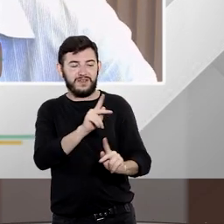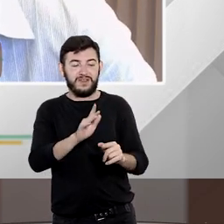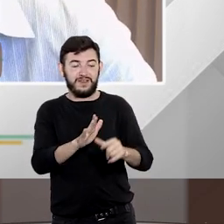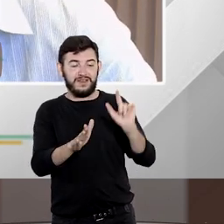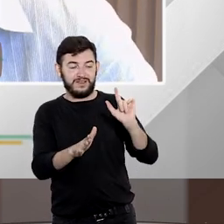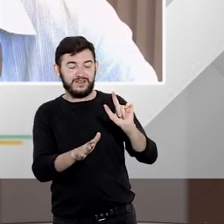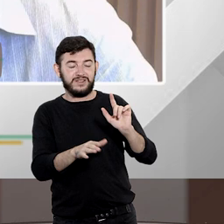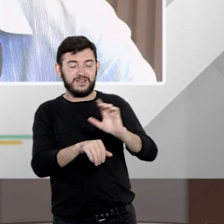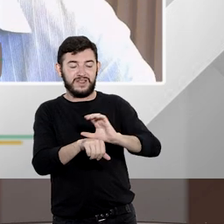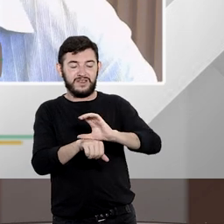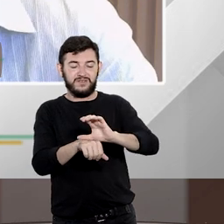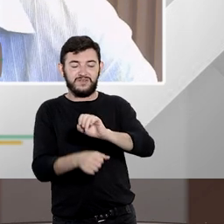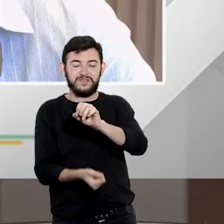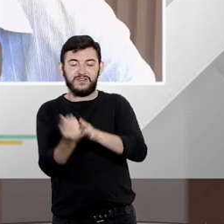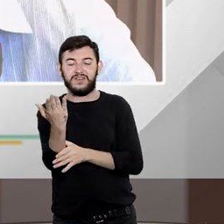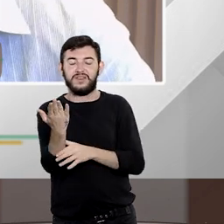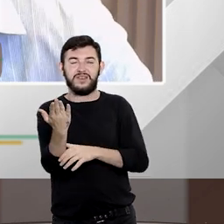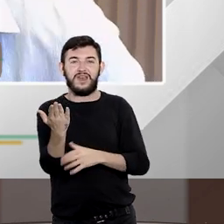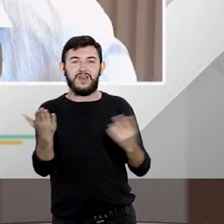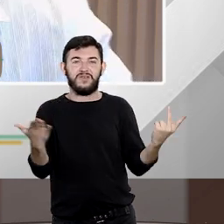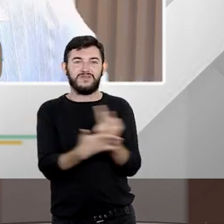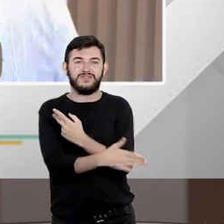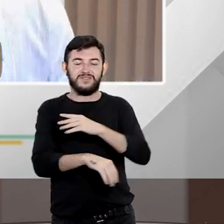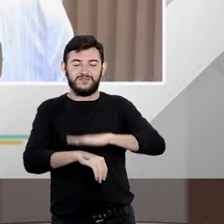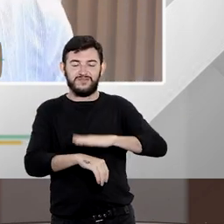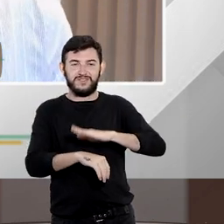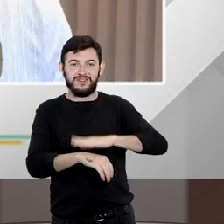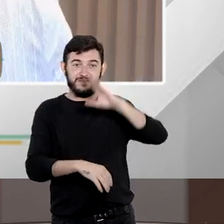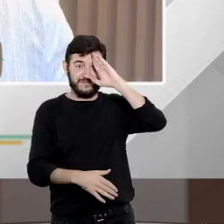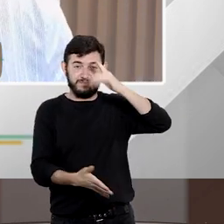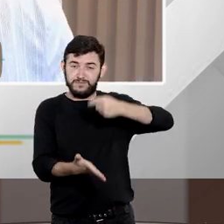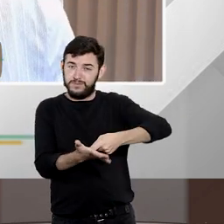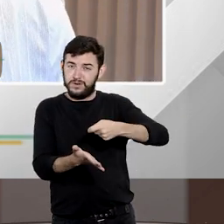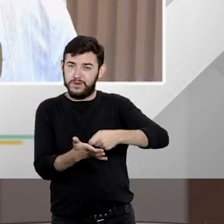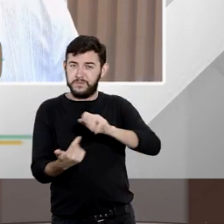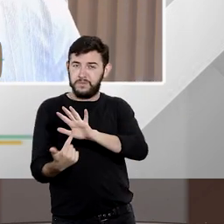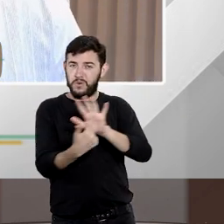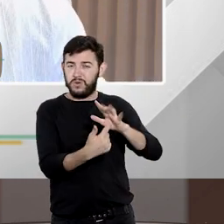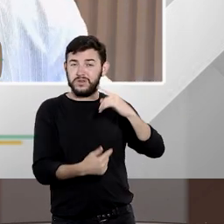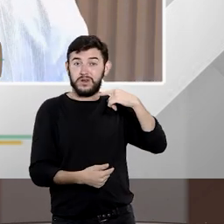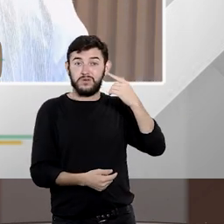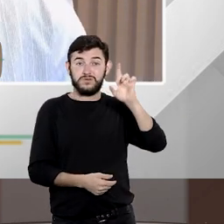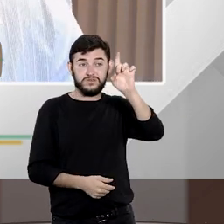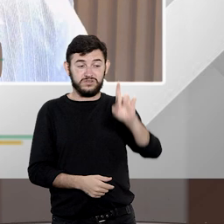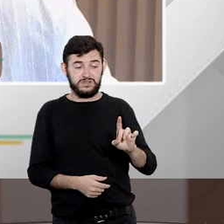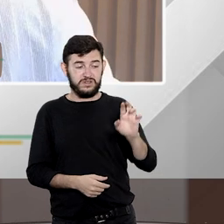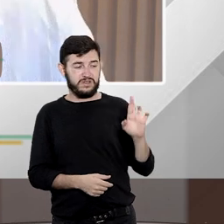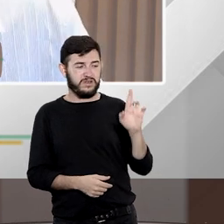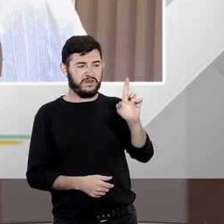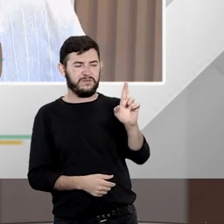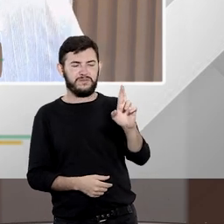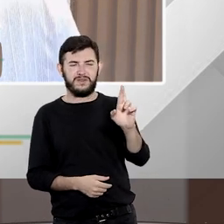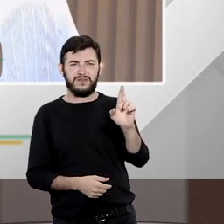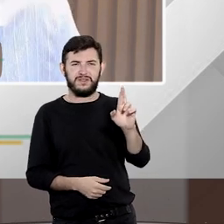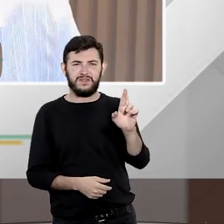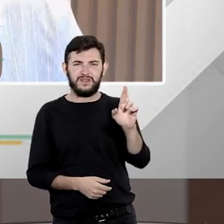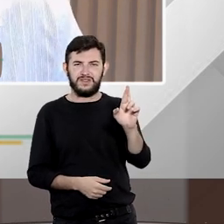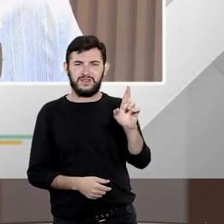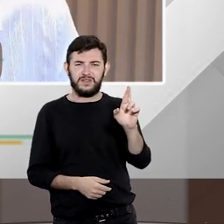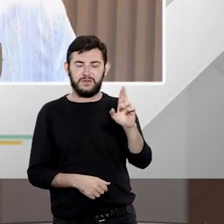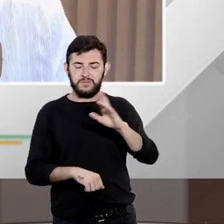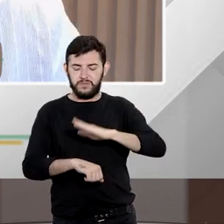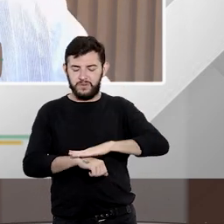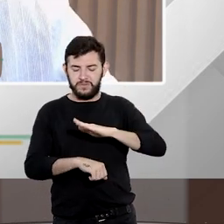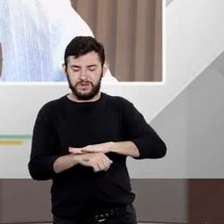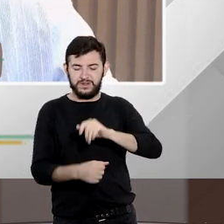já sob a ege da ditadura militar mostrando que muitas vezes o direito ele não representa tanto o momento